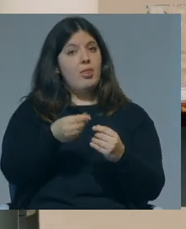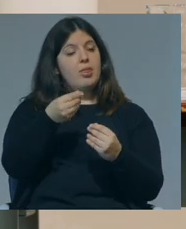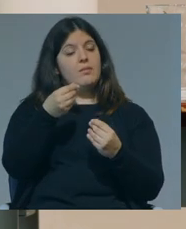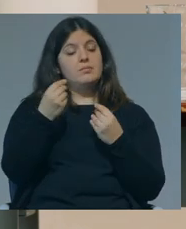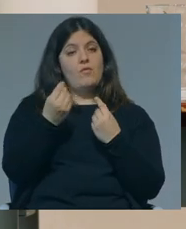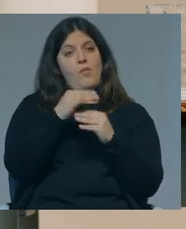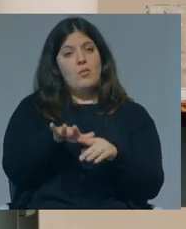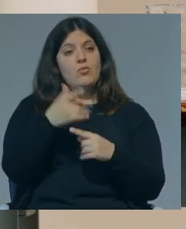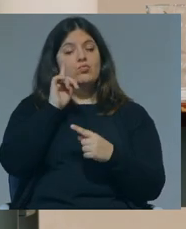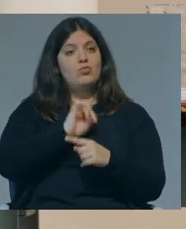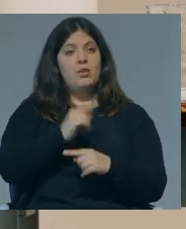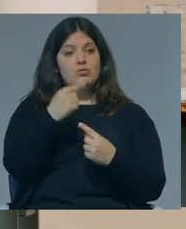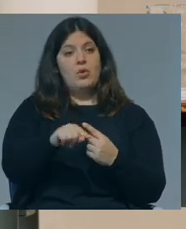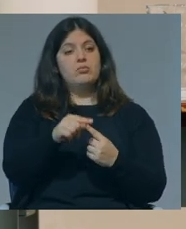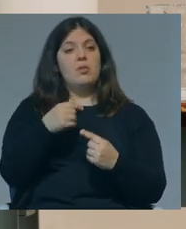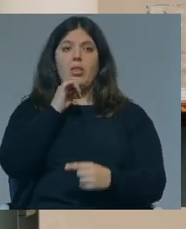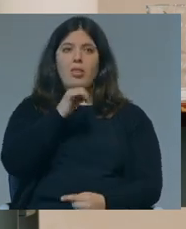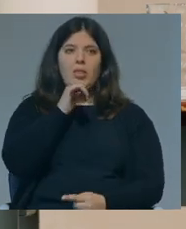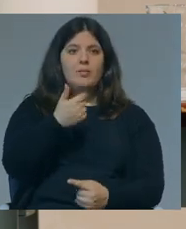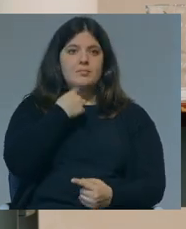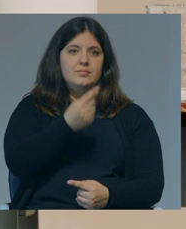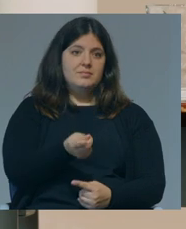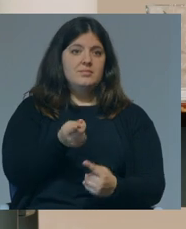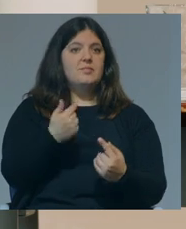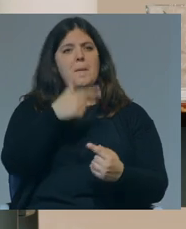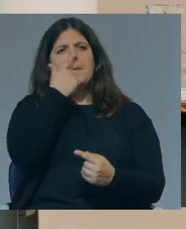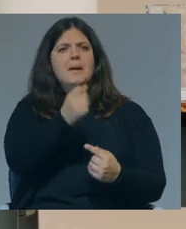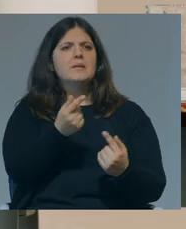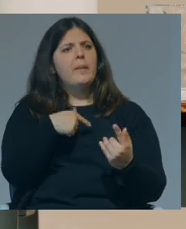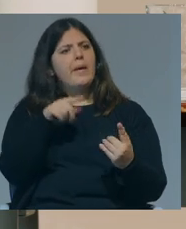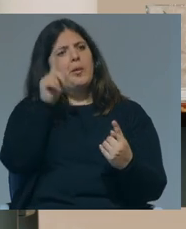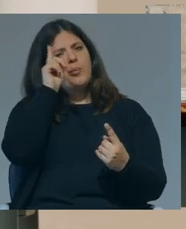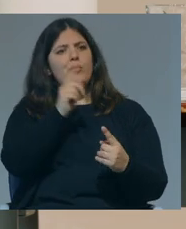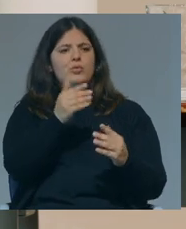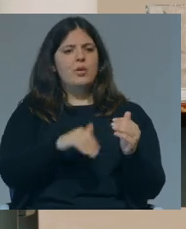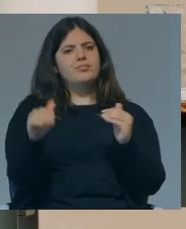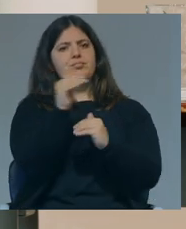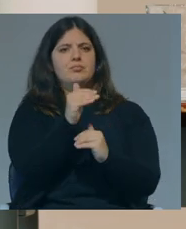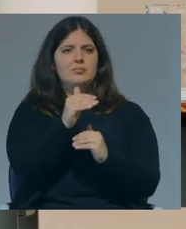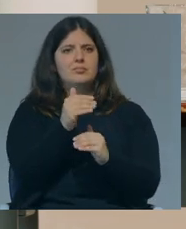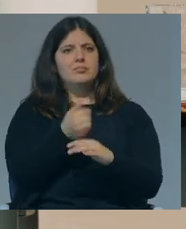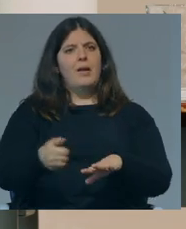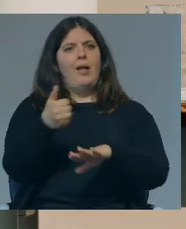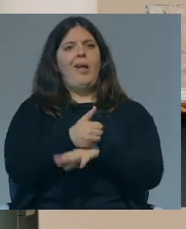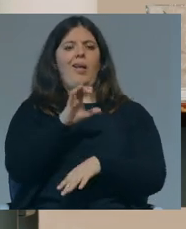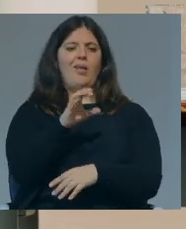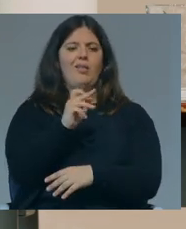as mulheres, apesar de frequentar o ensino superior, lá estava eu a dizer, parece que para se chegar a professor catedrático é mais fácil,